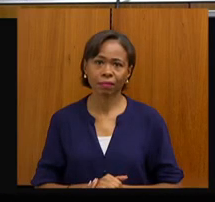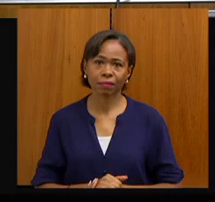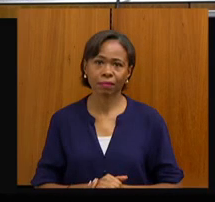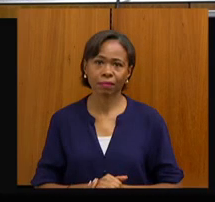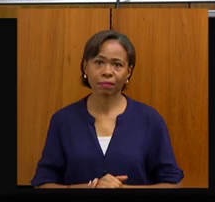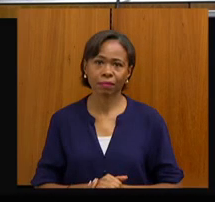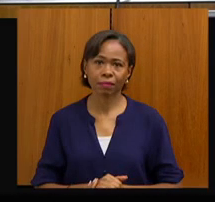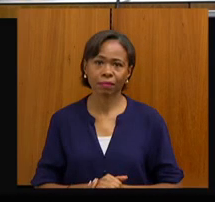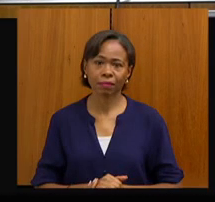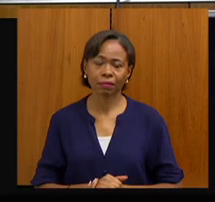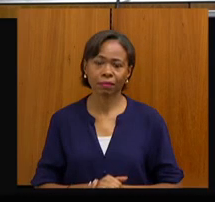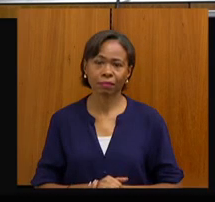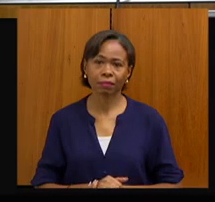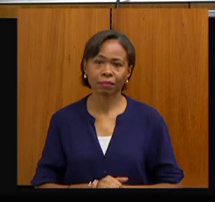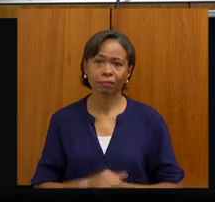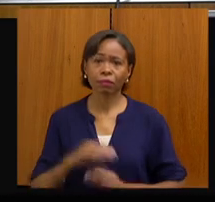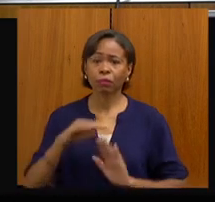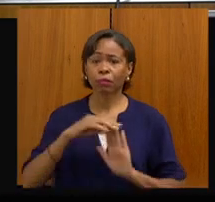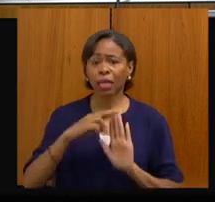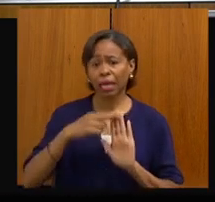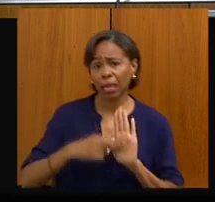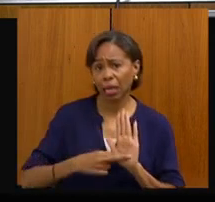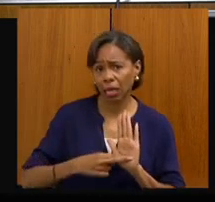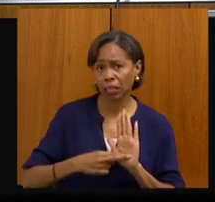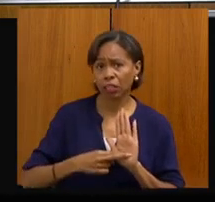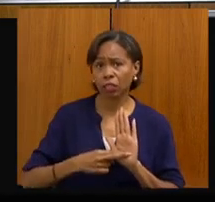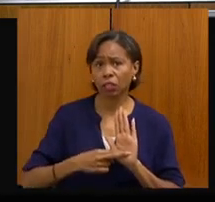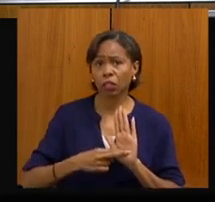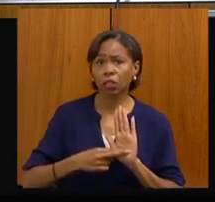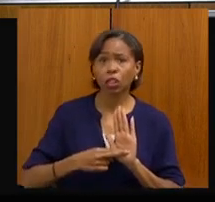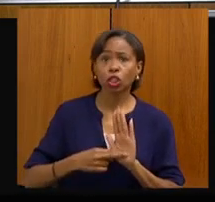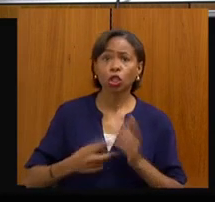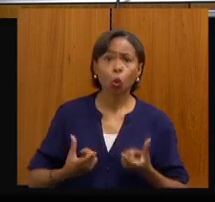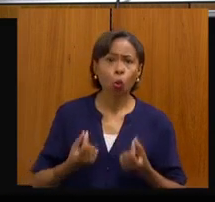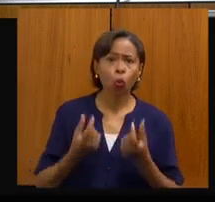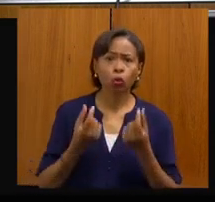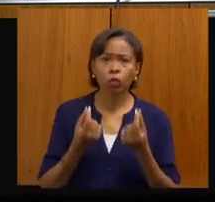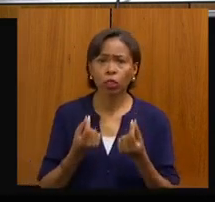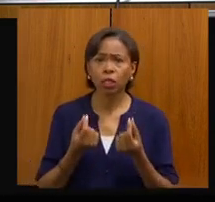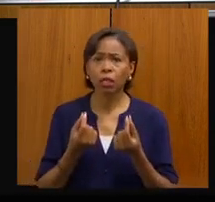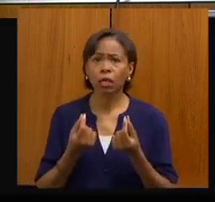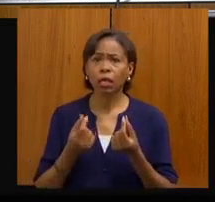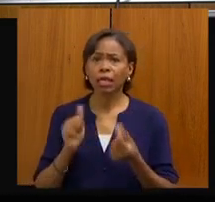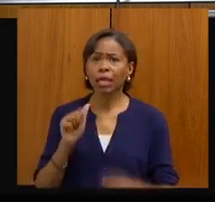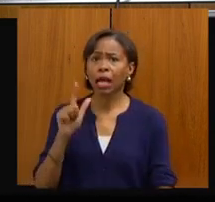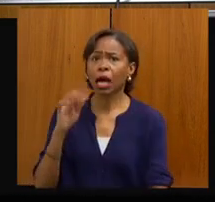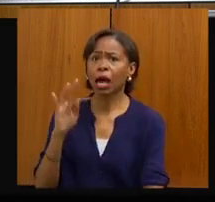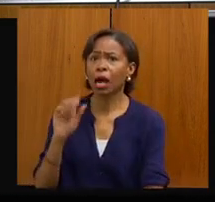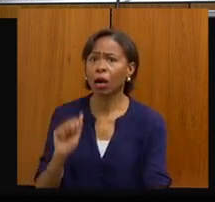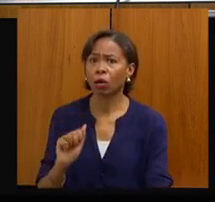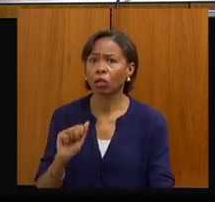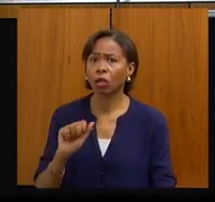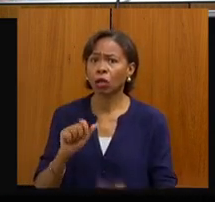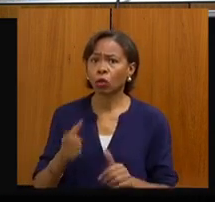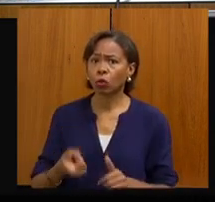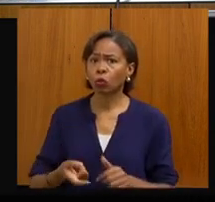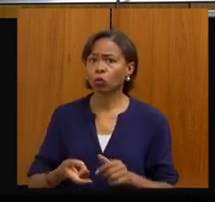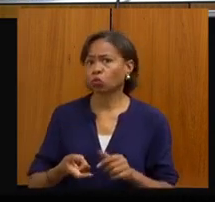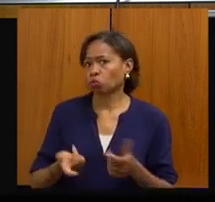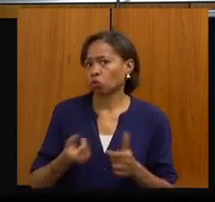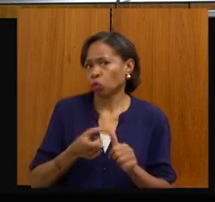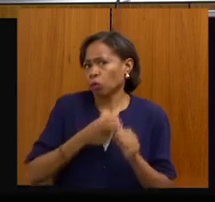Então, o protocolo de alta suspeição em oncologia, que foi deliberado em 2019, foi publicado, porque é o que a gente fala,